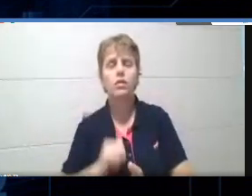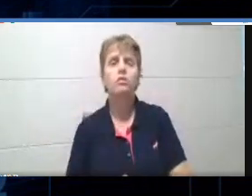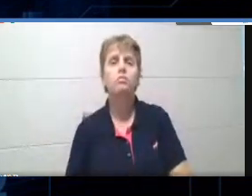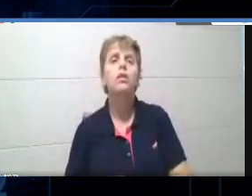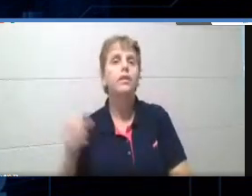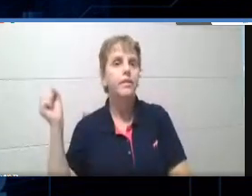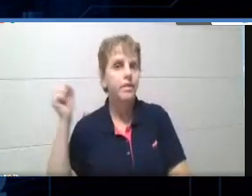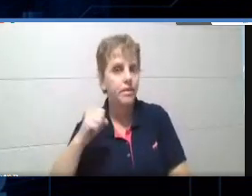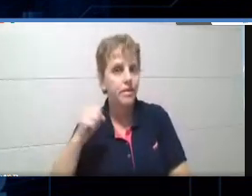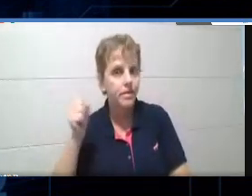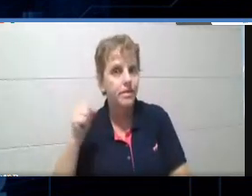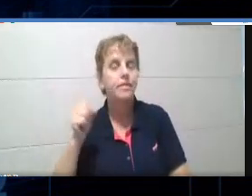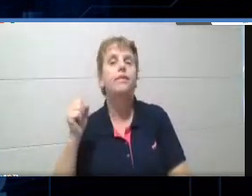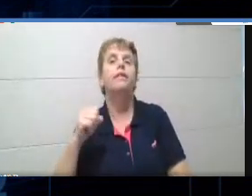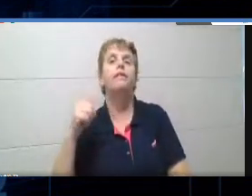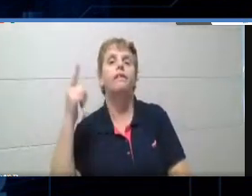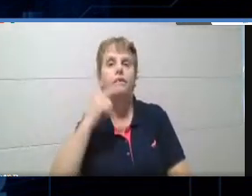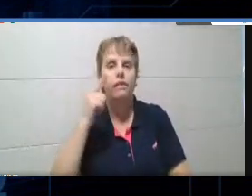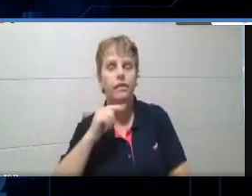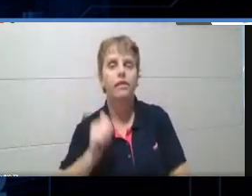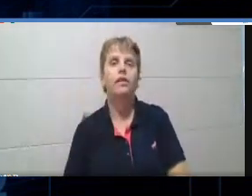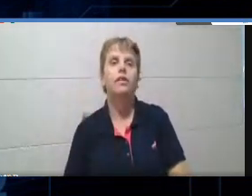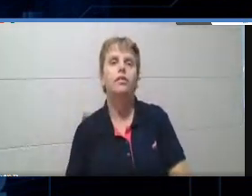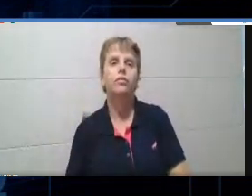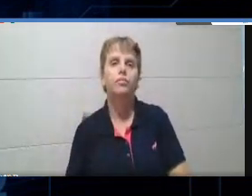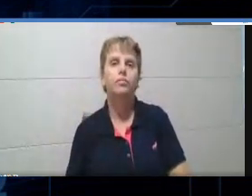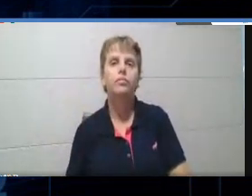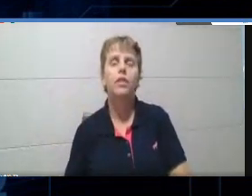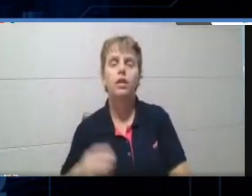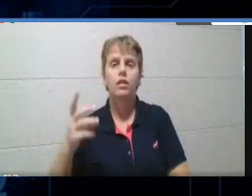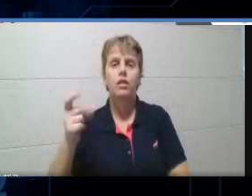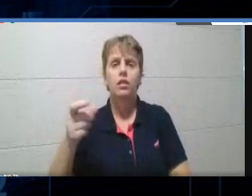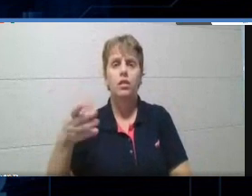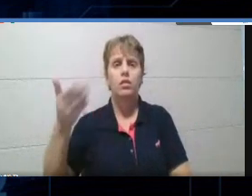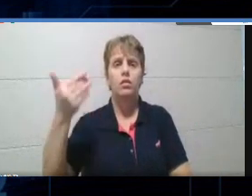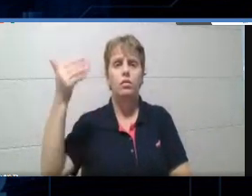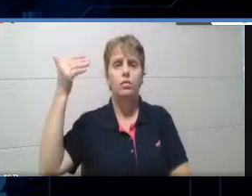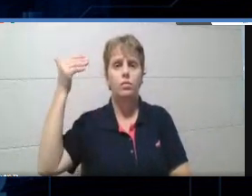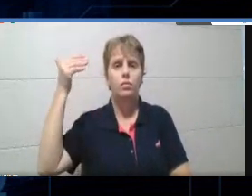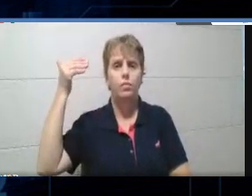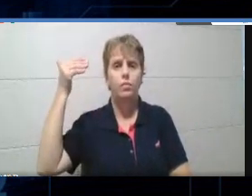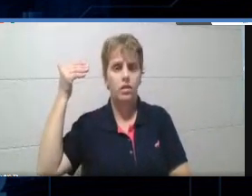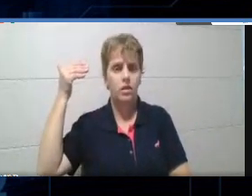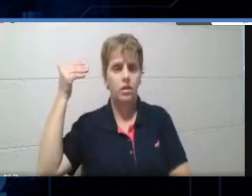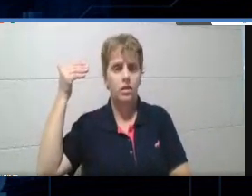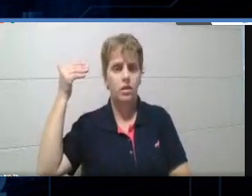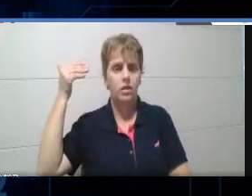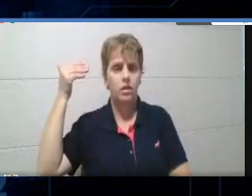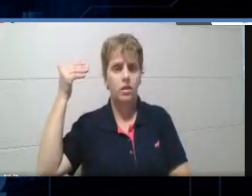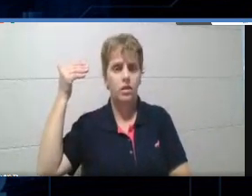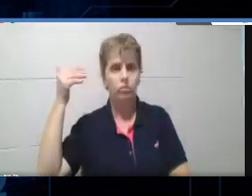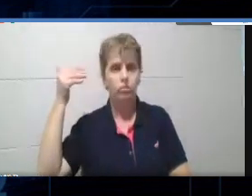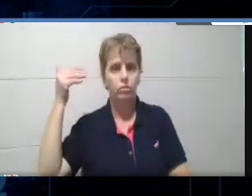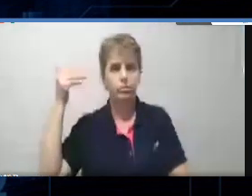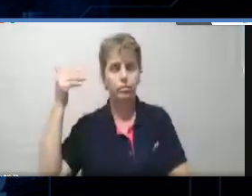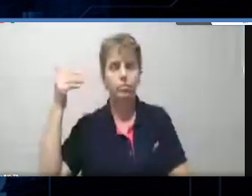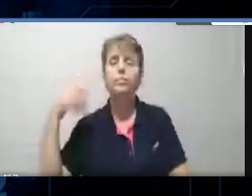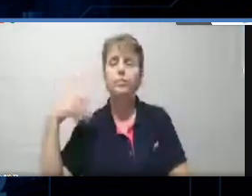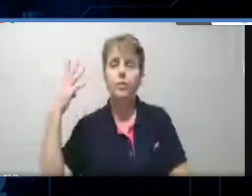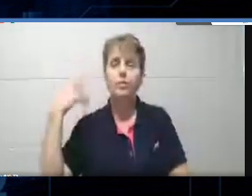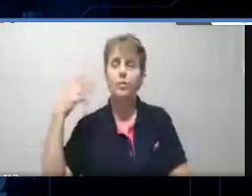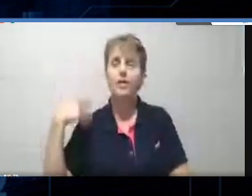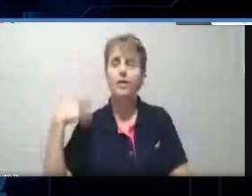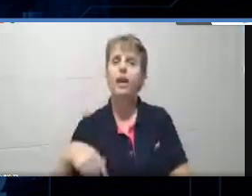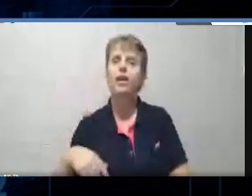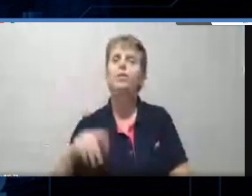sim, é possível, tá? E antigamente, na versão antiga dessa ferramenta, você tinha que duplicar esse quiz